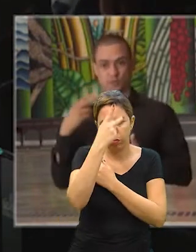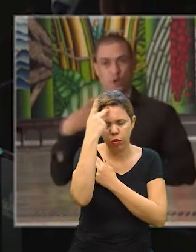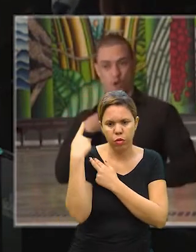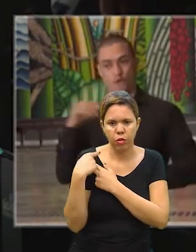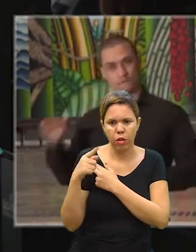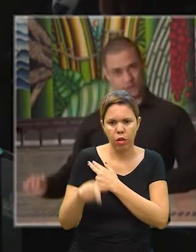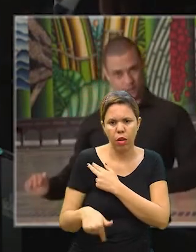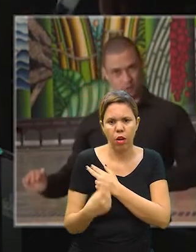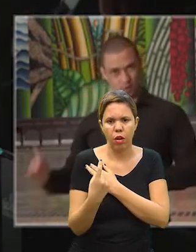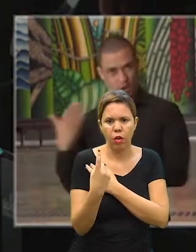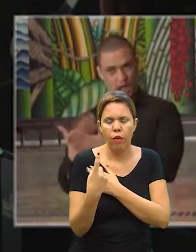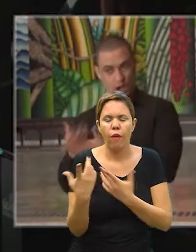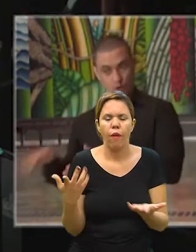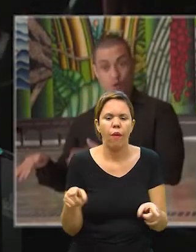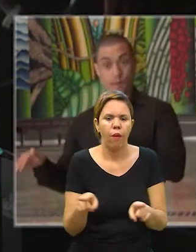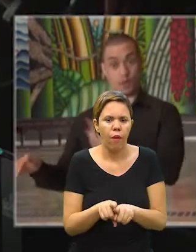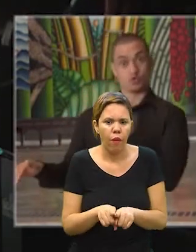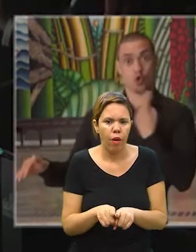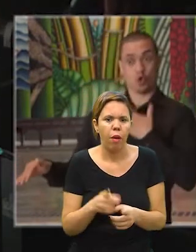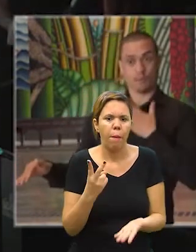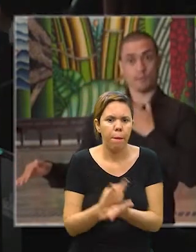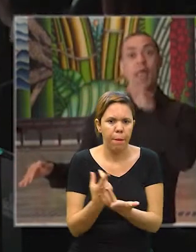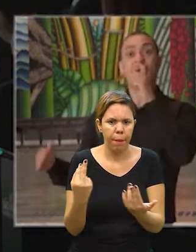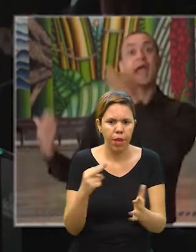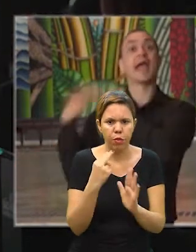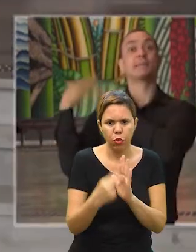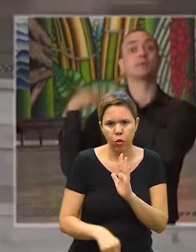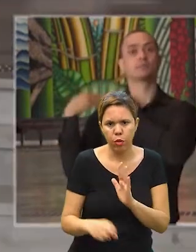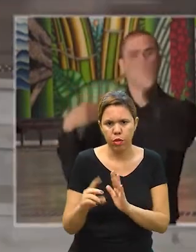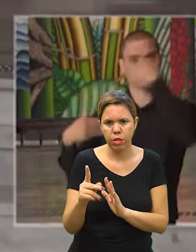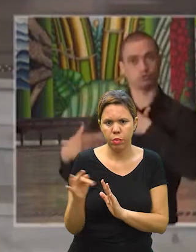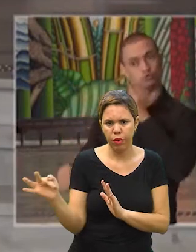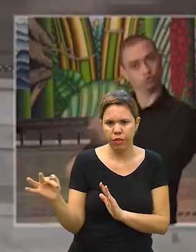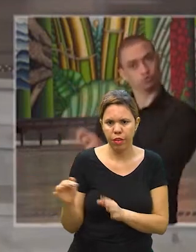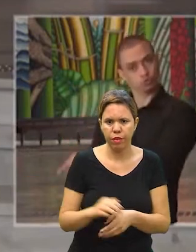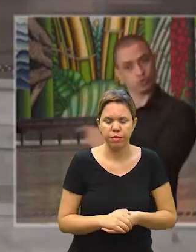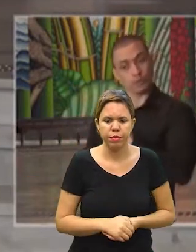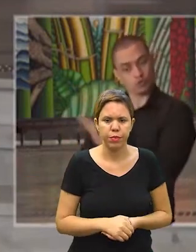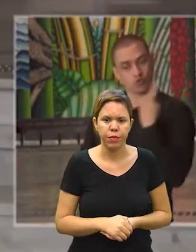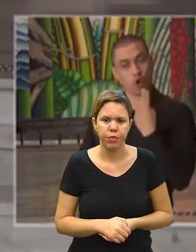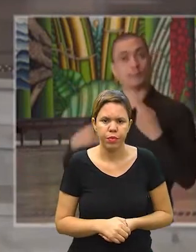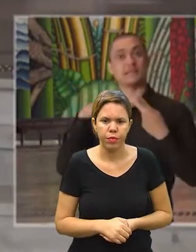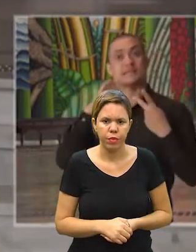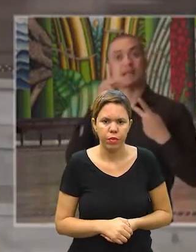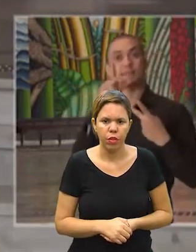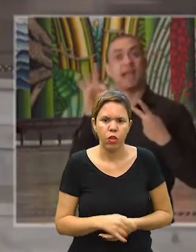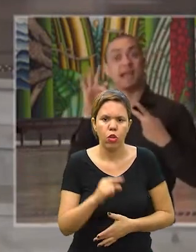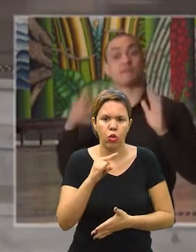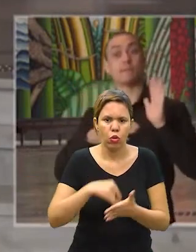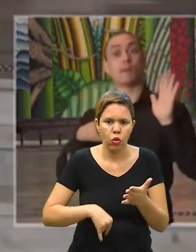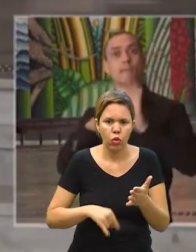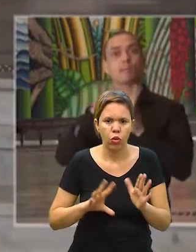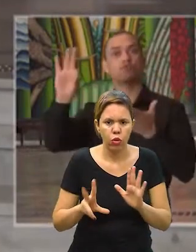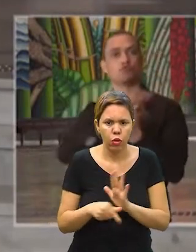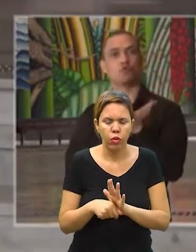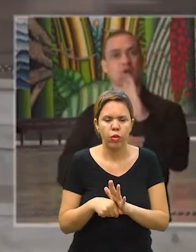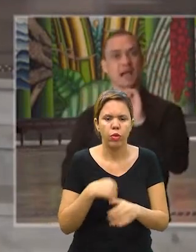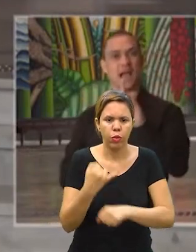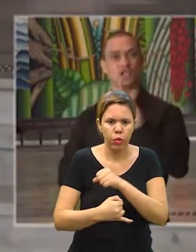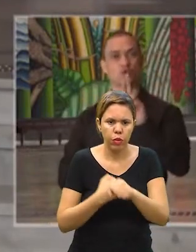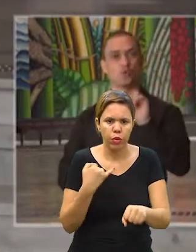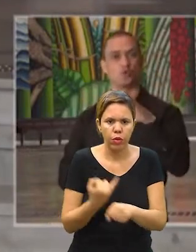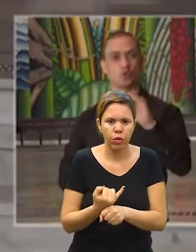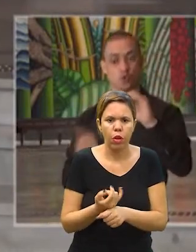no Cade Único, isso é muito importante, tem que estar com o mesmo nome, CPF lá do Cade Único, valida os documentos todos de forma